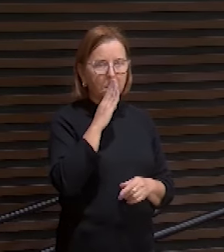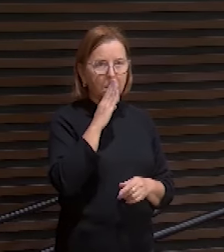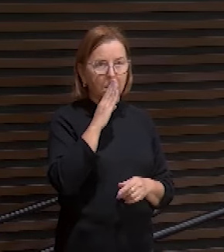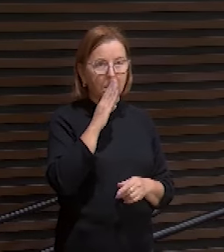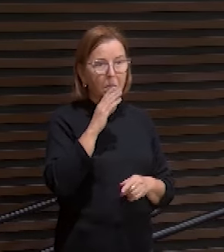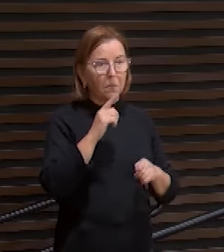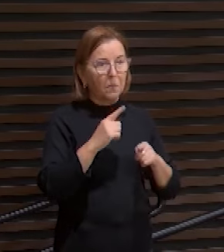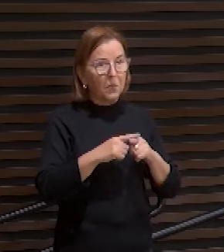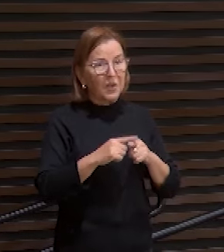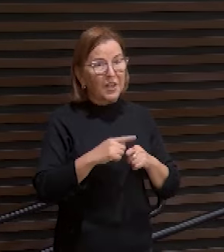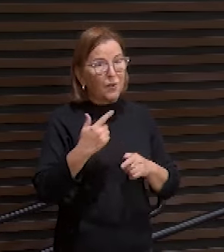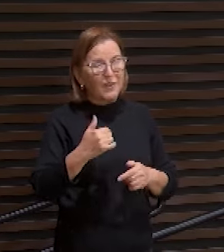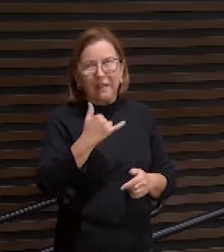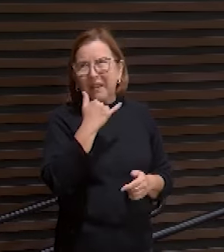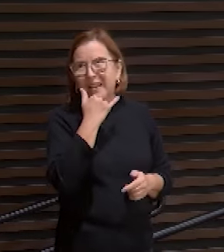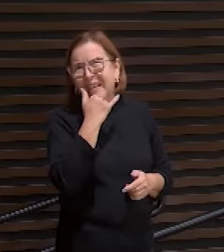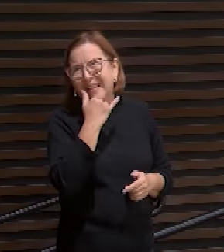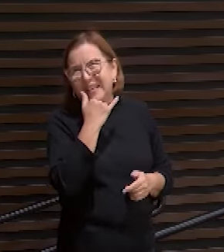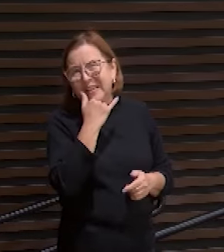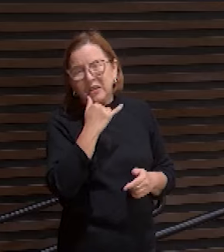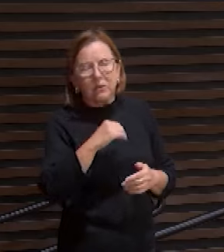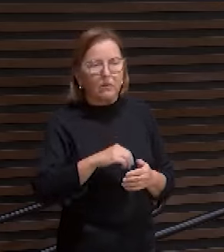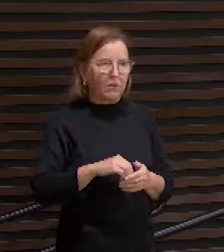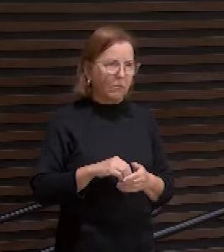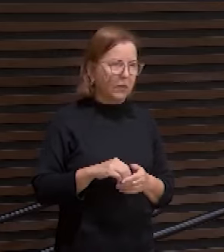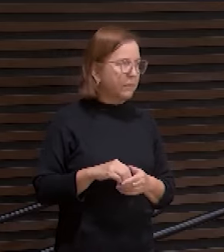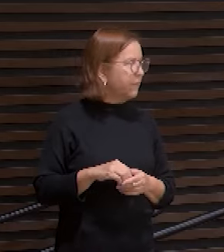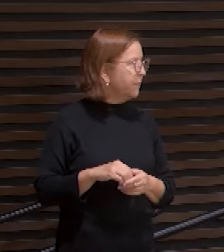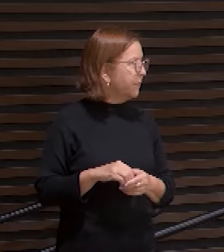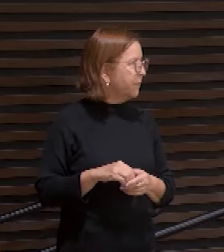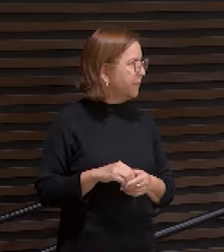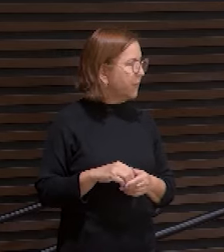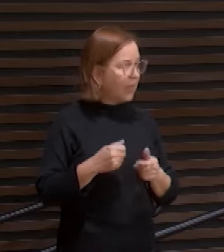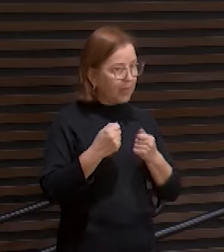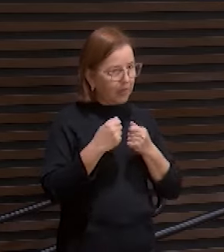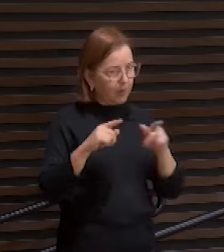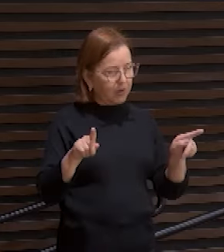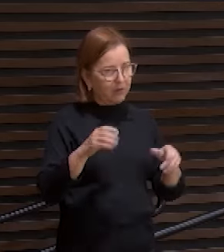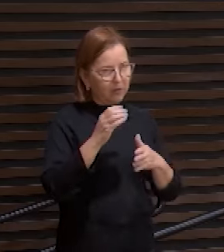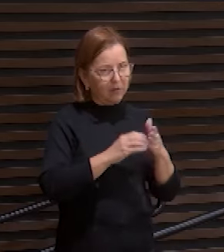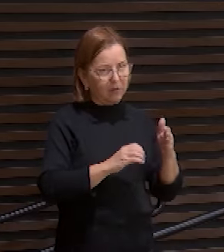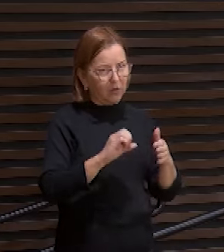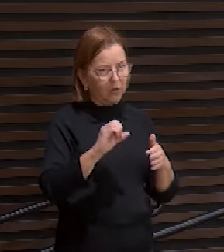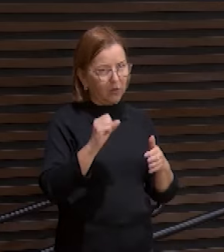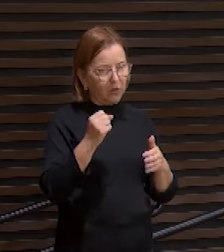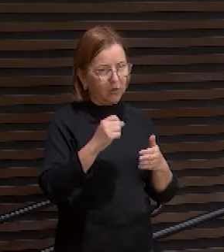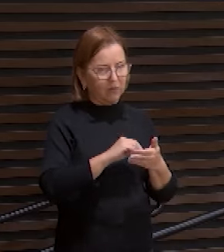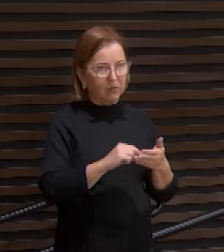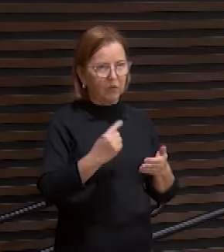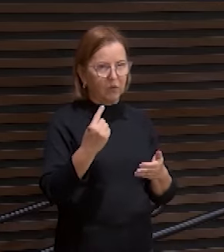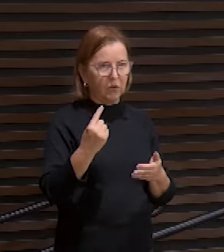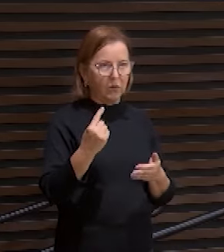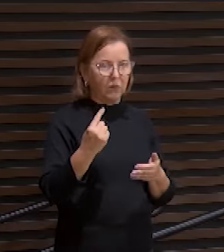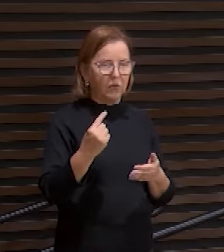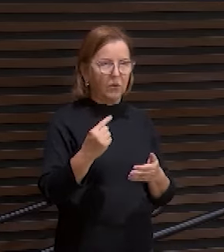desculpa tanto é você vai ver também em apocalipse 8 1 que quando abre o sétimo selo há silêncio no céu no